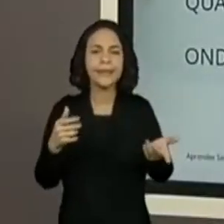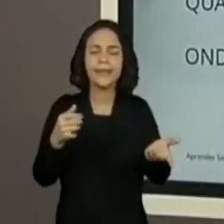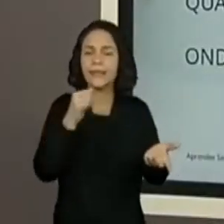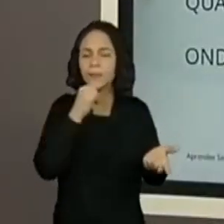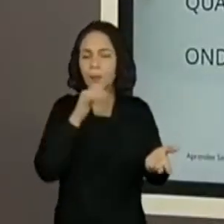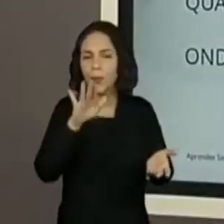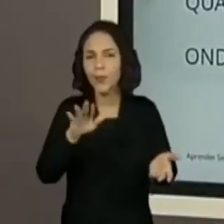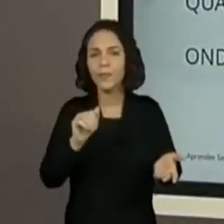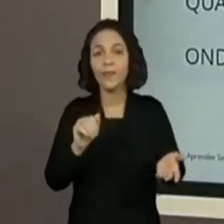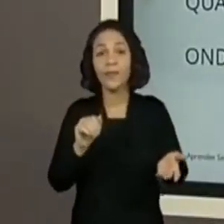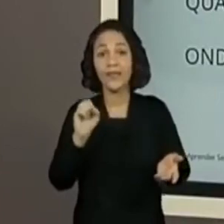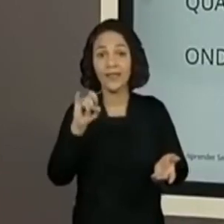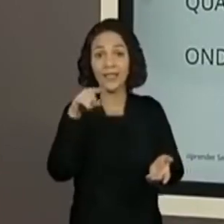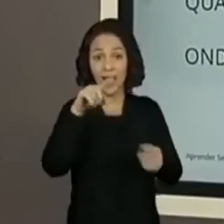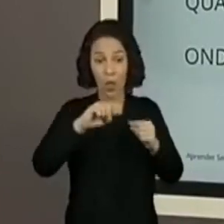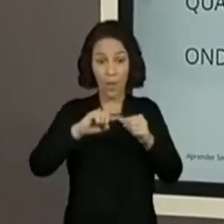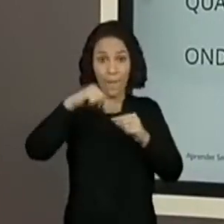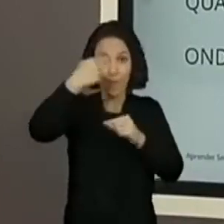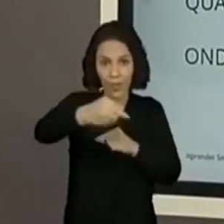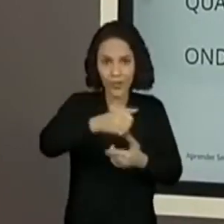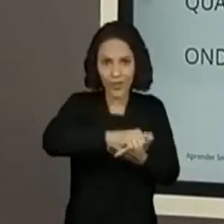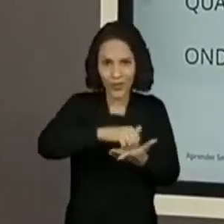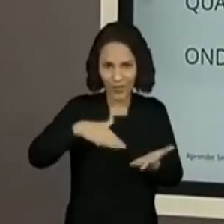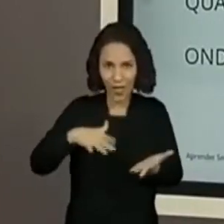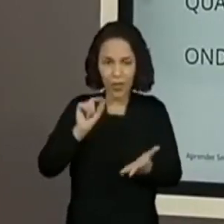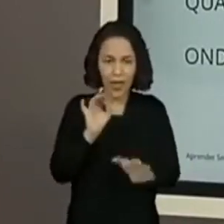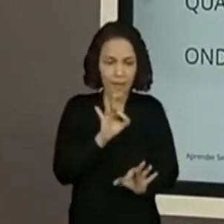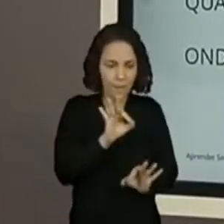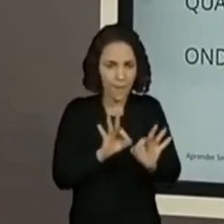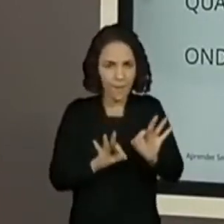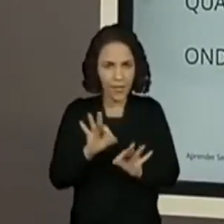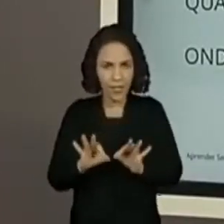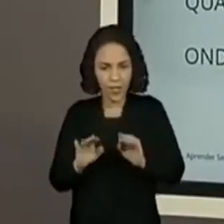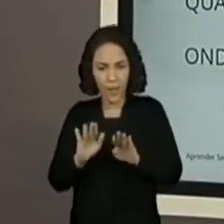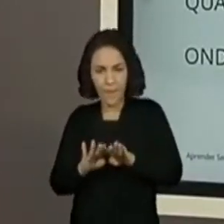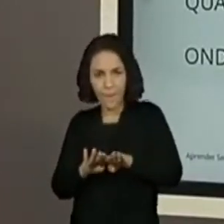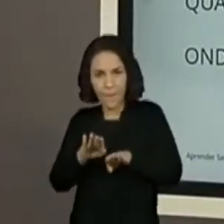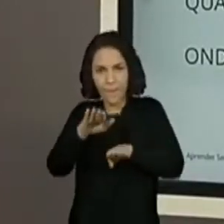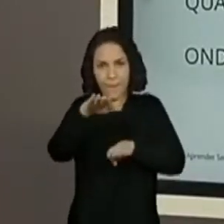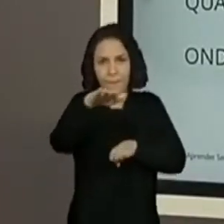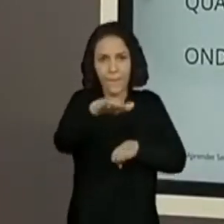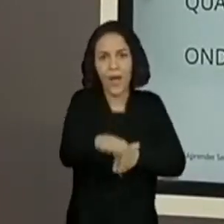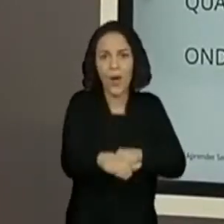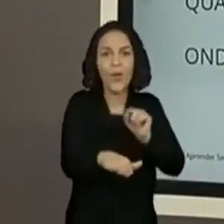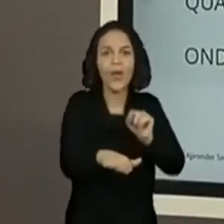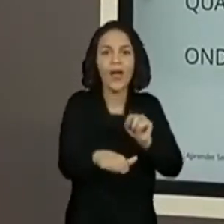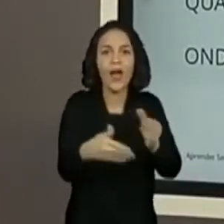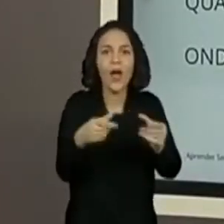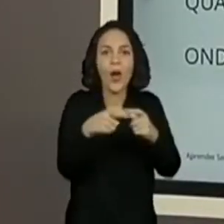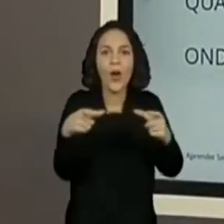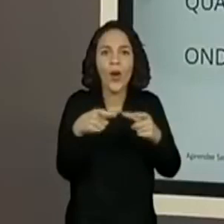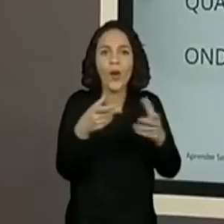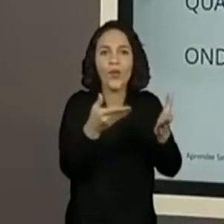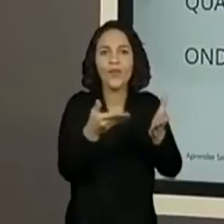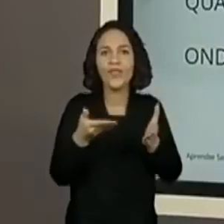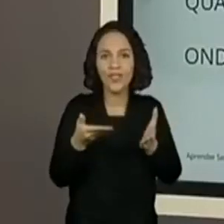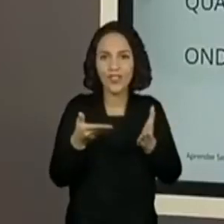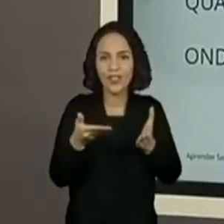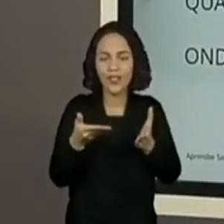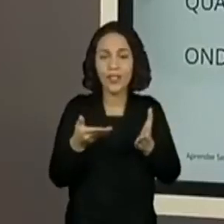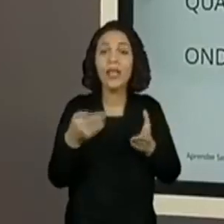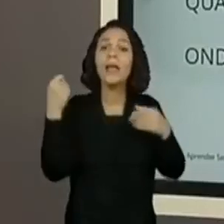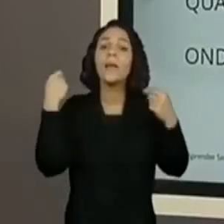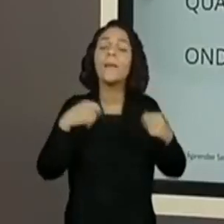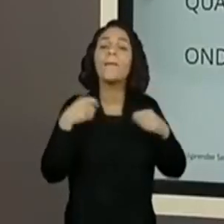Se a gente for pensar lá na atividade seguinte, porque a gente planeja para o próximo passo. Quando for o convite, o ponto de